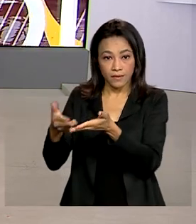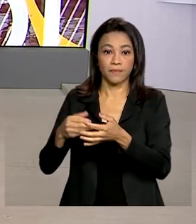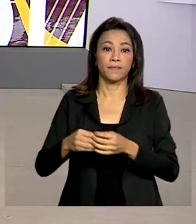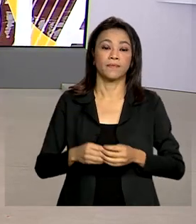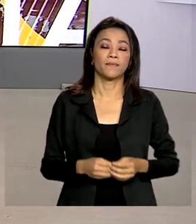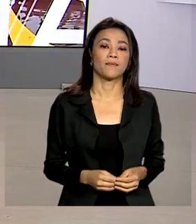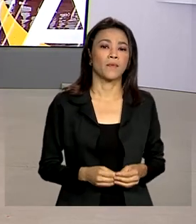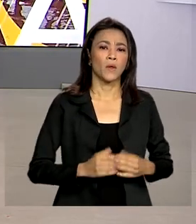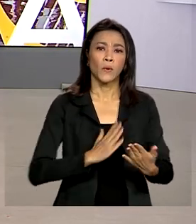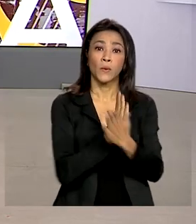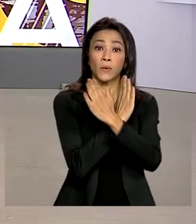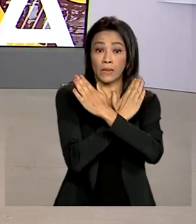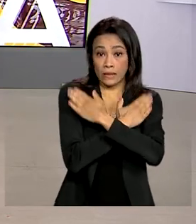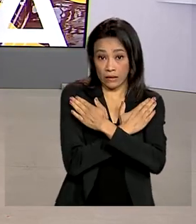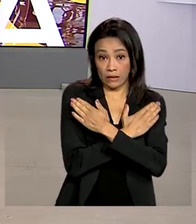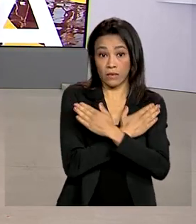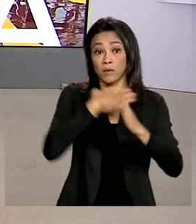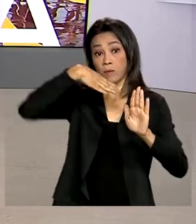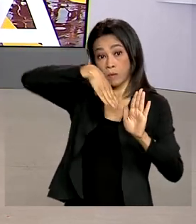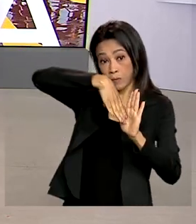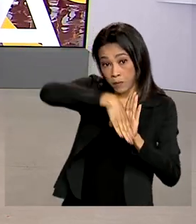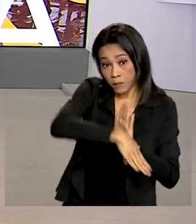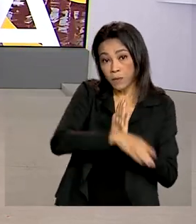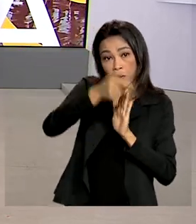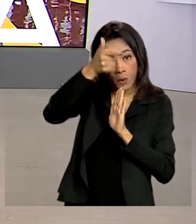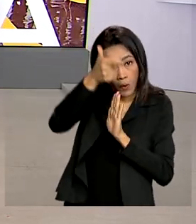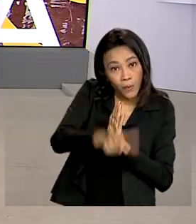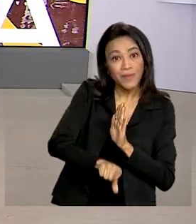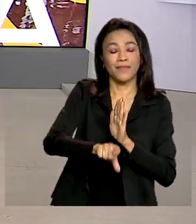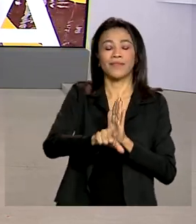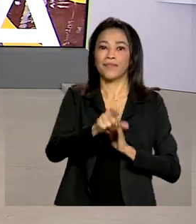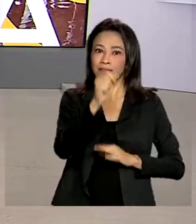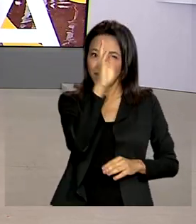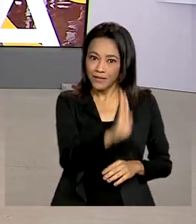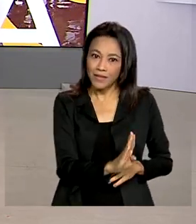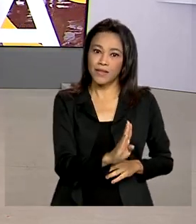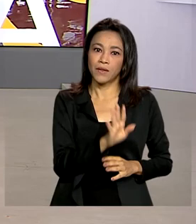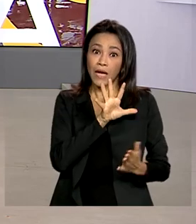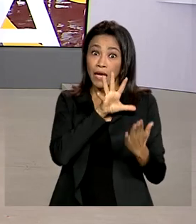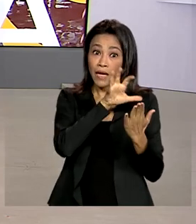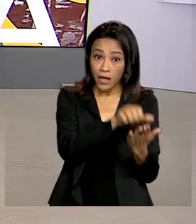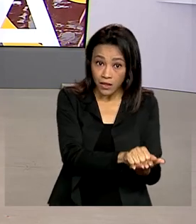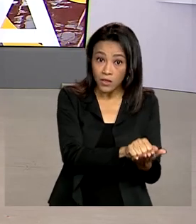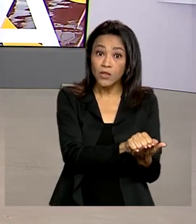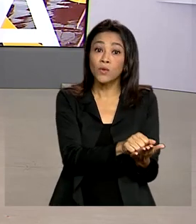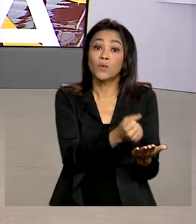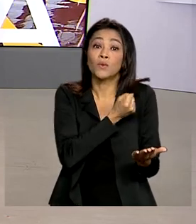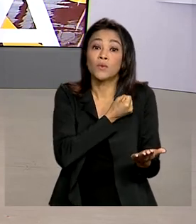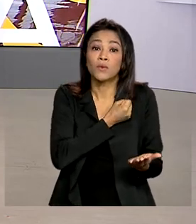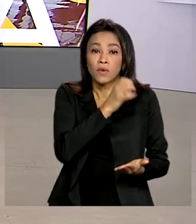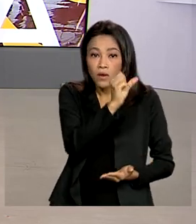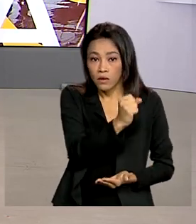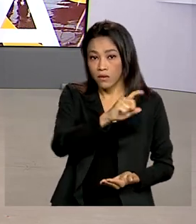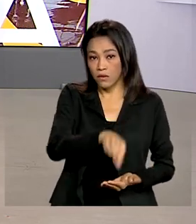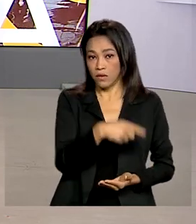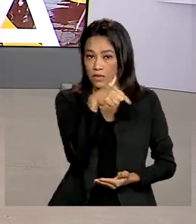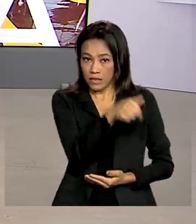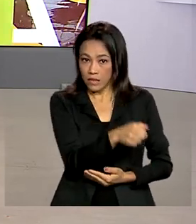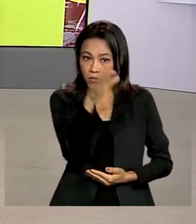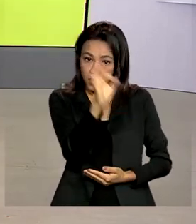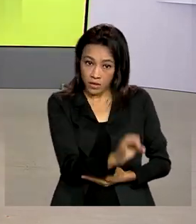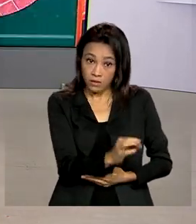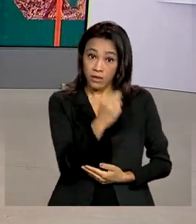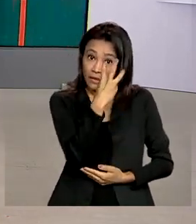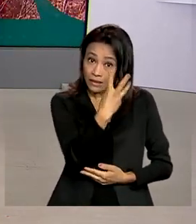O desemprego caiu mais uma vez no Brasil. O país registrou uma taxa de 8,7% no